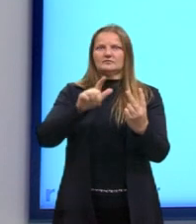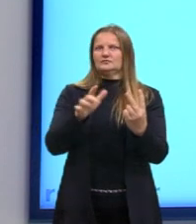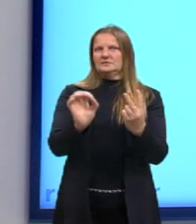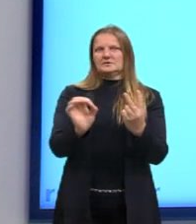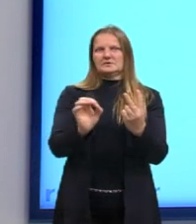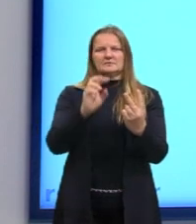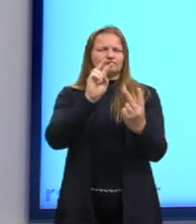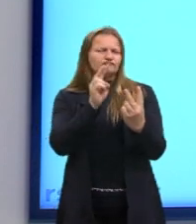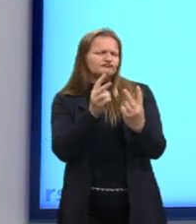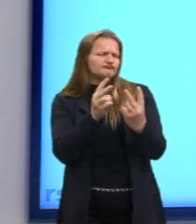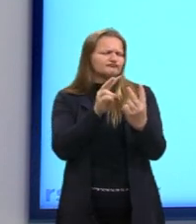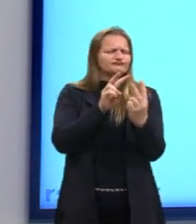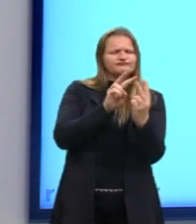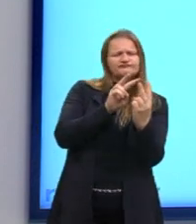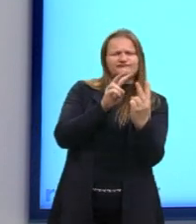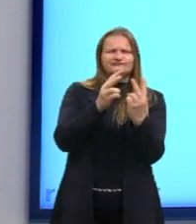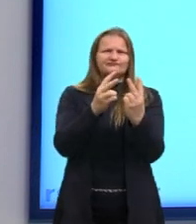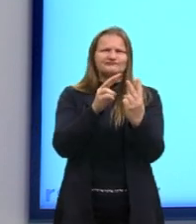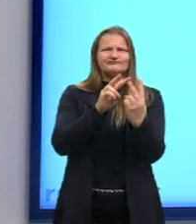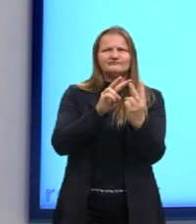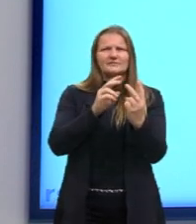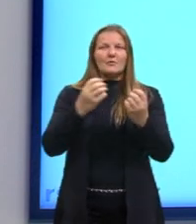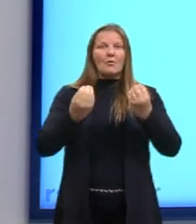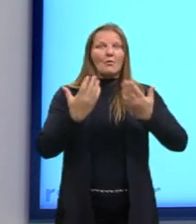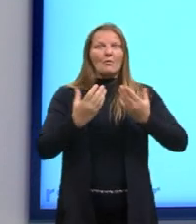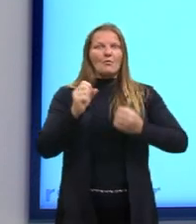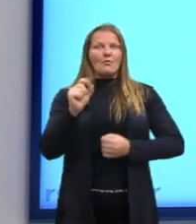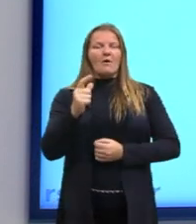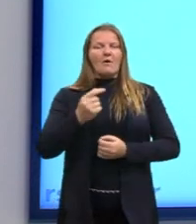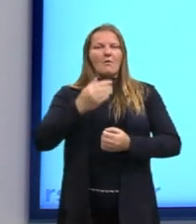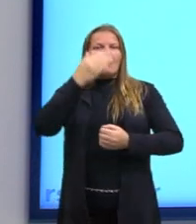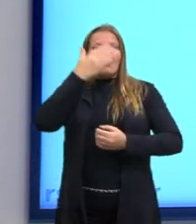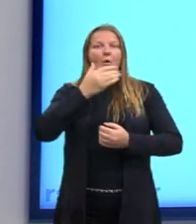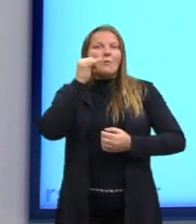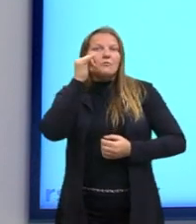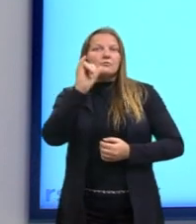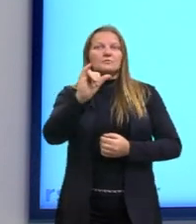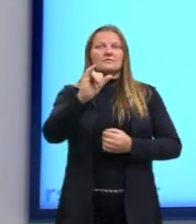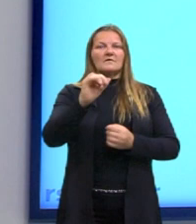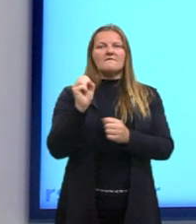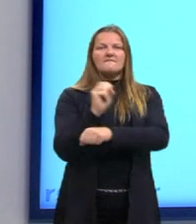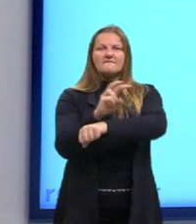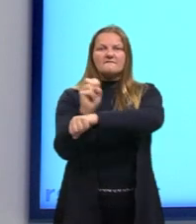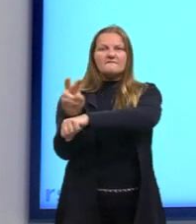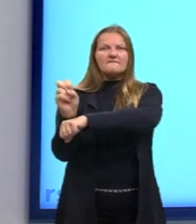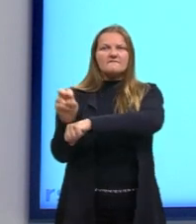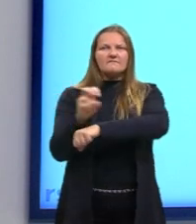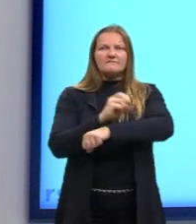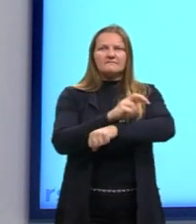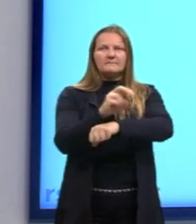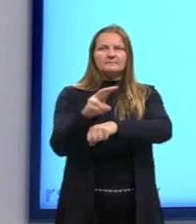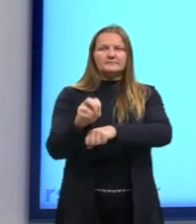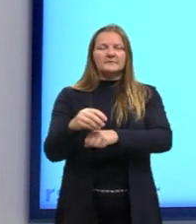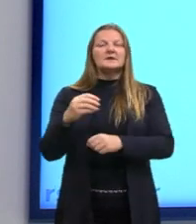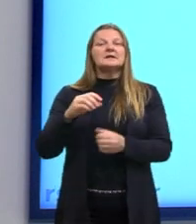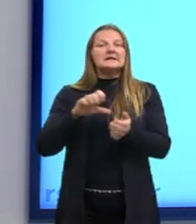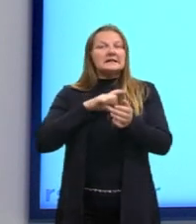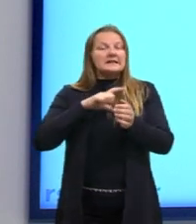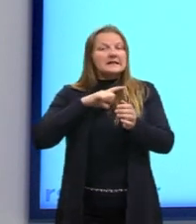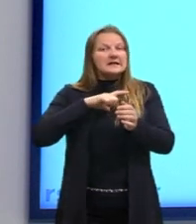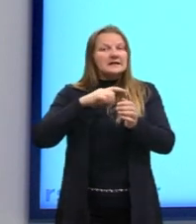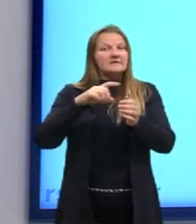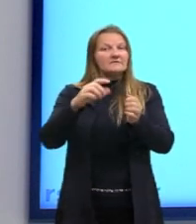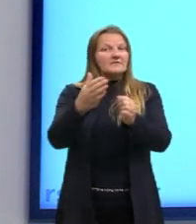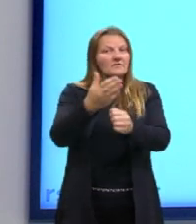né? De que forma chegaremos a combater o vírus. E aí a fase experimental. Se vocês lembram, muitas